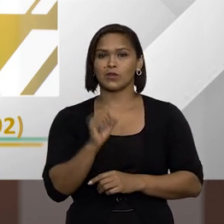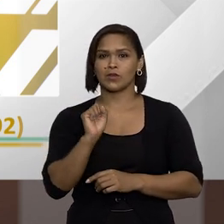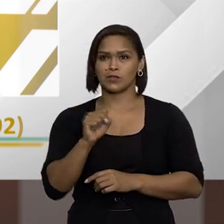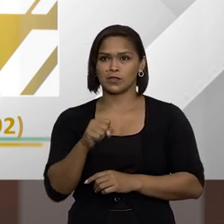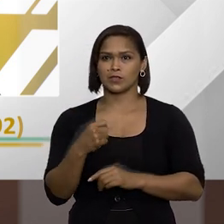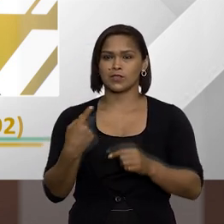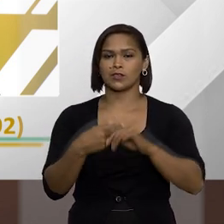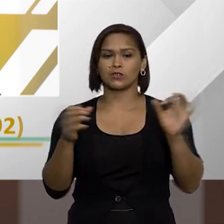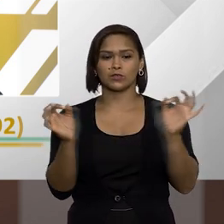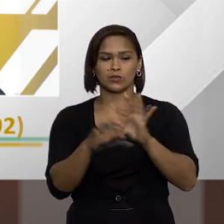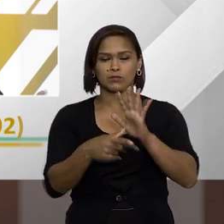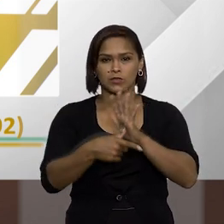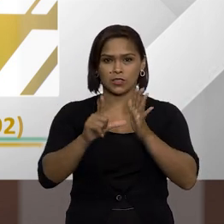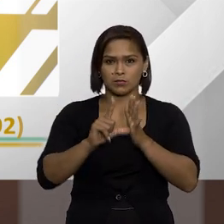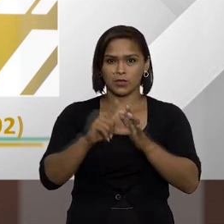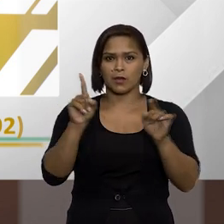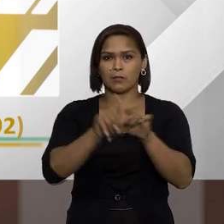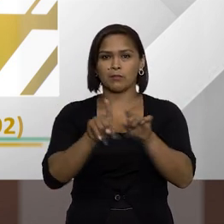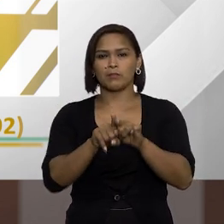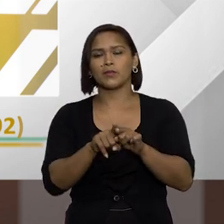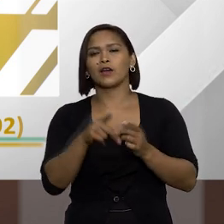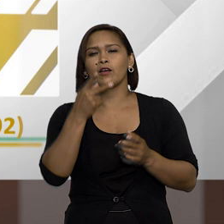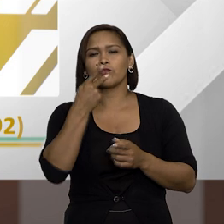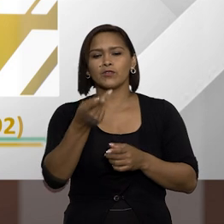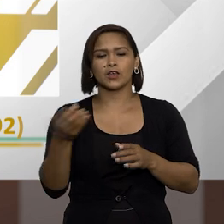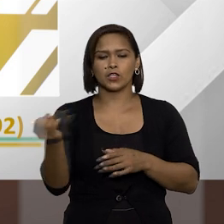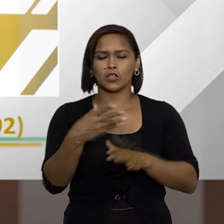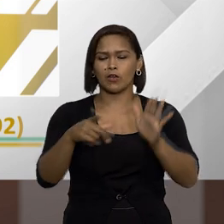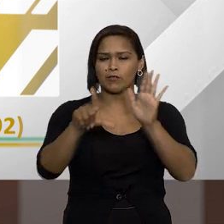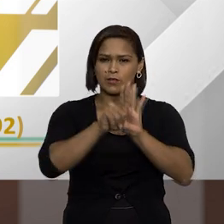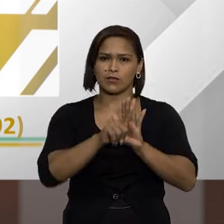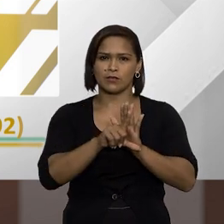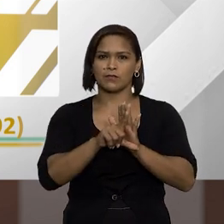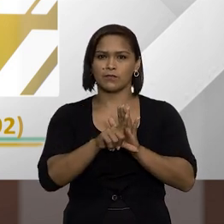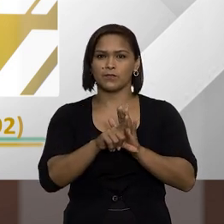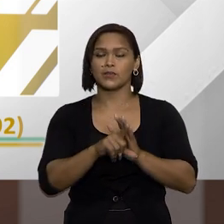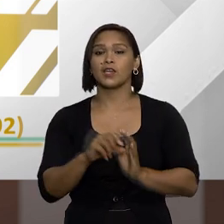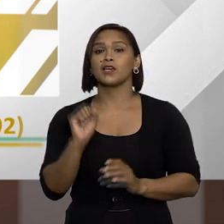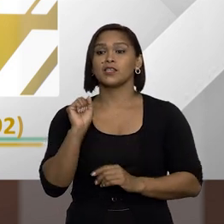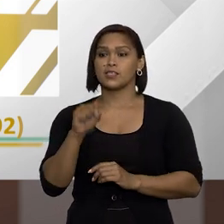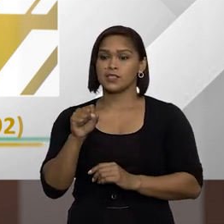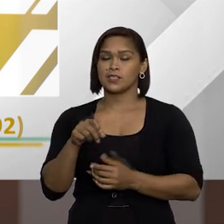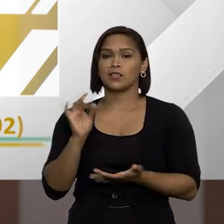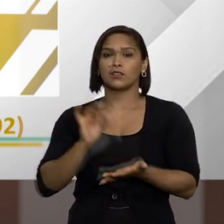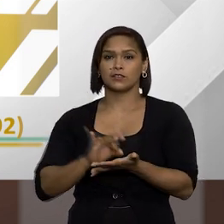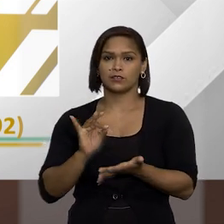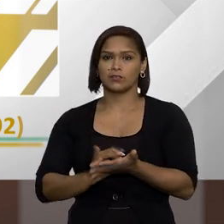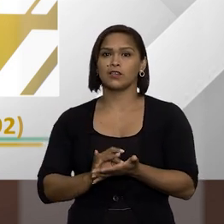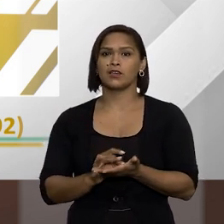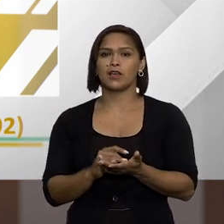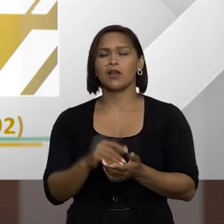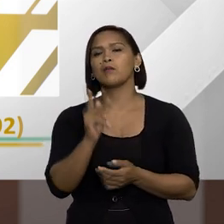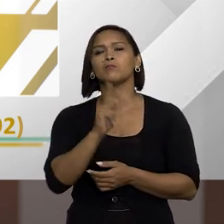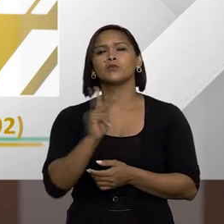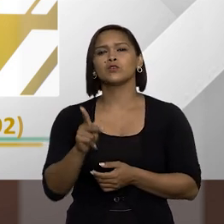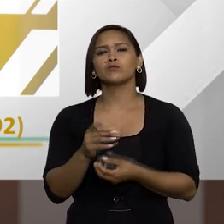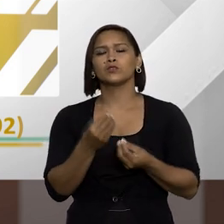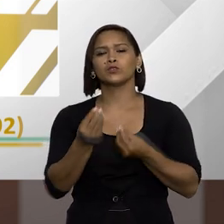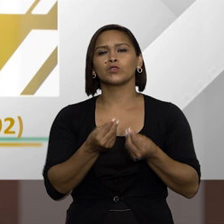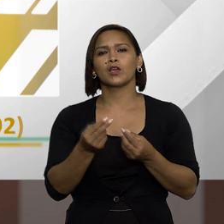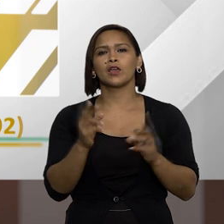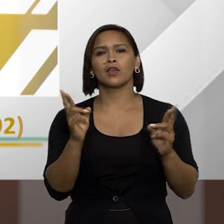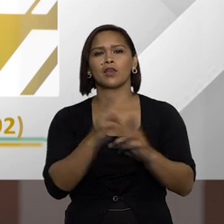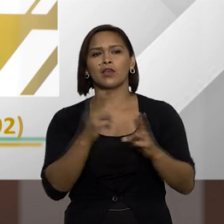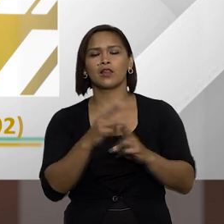aqui antecipando o convite pra falarmos dessa dessa nova legislação né pois é realmente Fátima e professor Daudi em